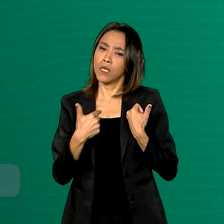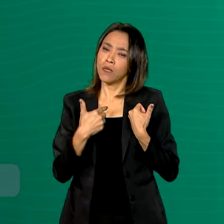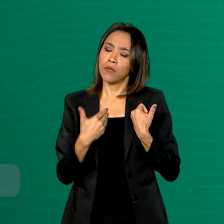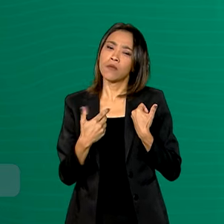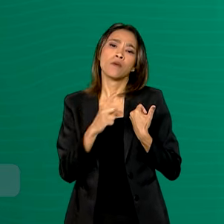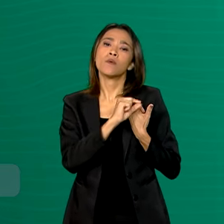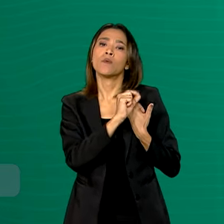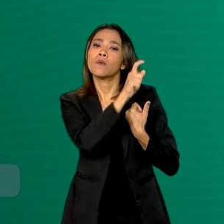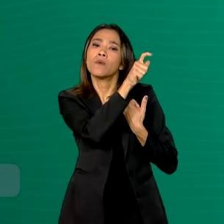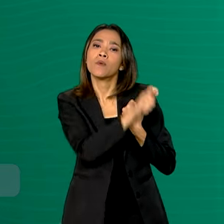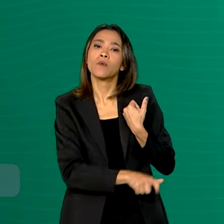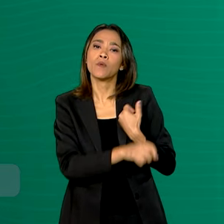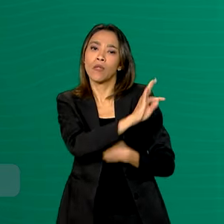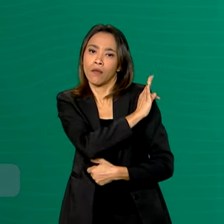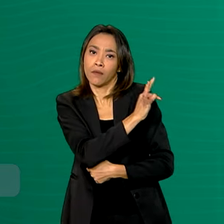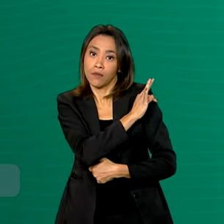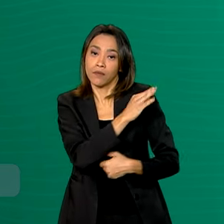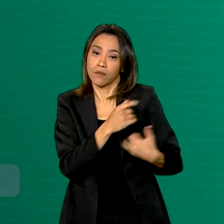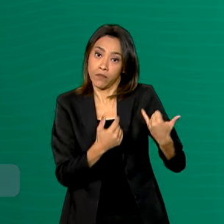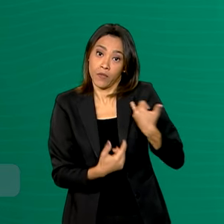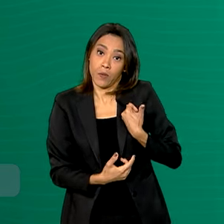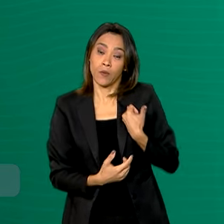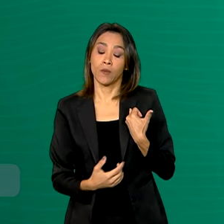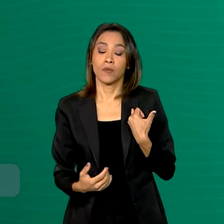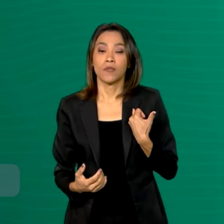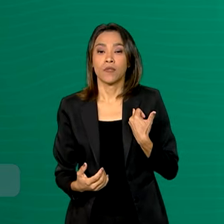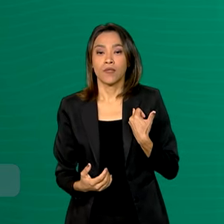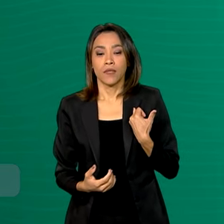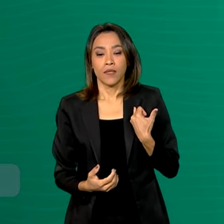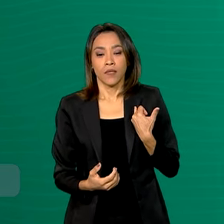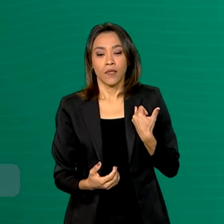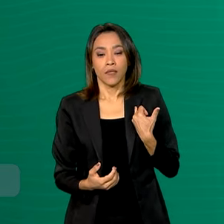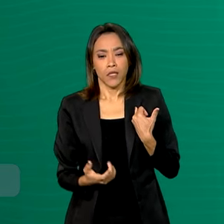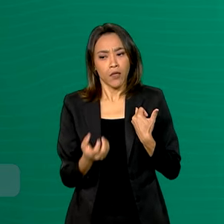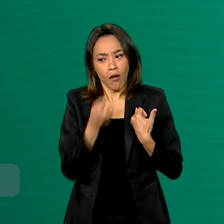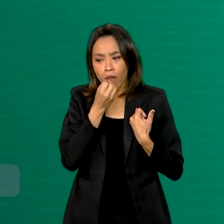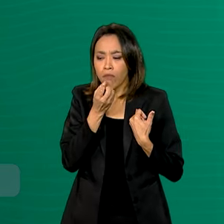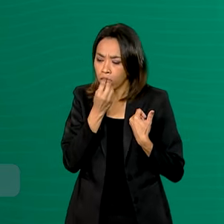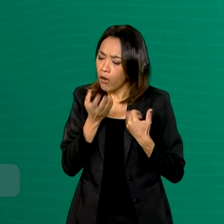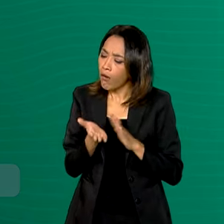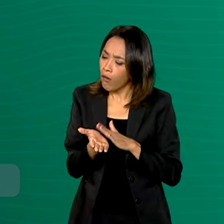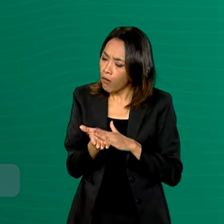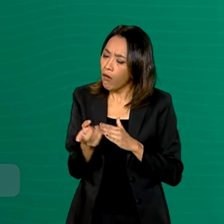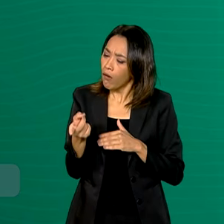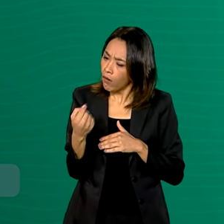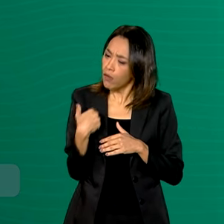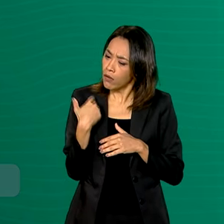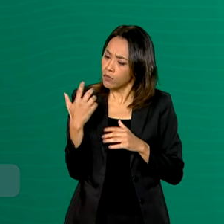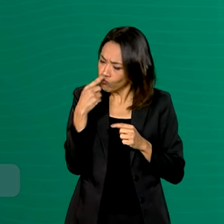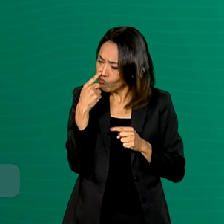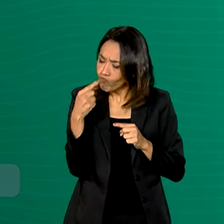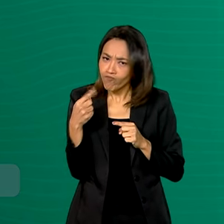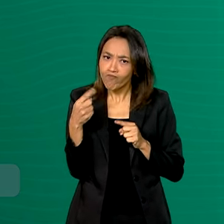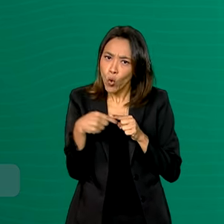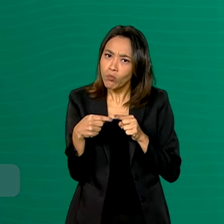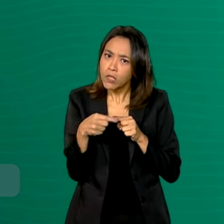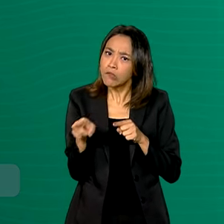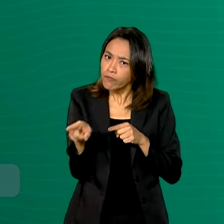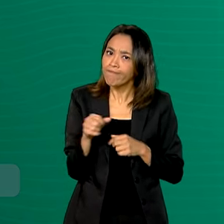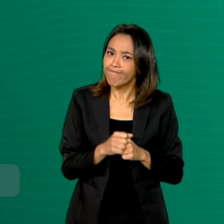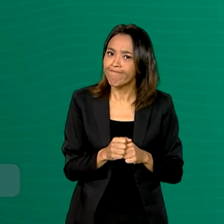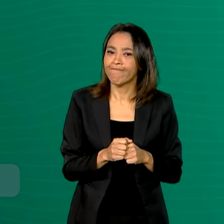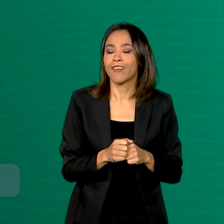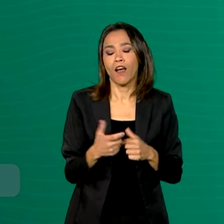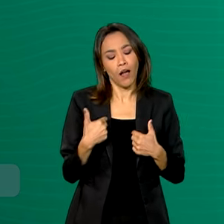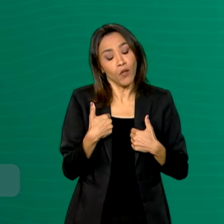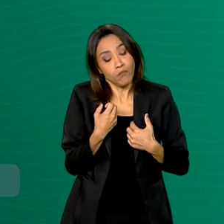desempenho, né? Para esse esporte. E eu entrei